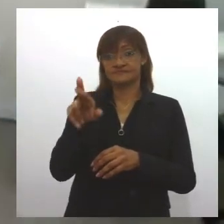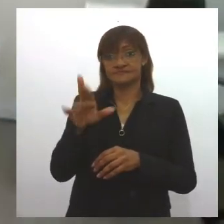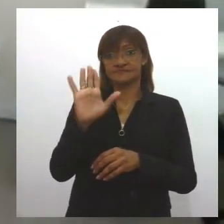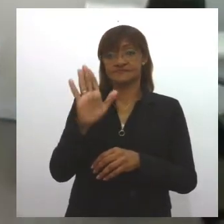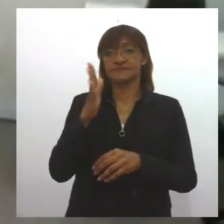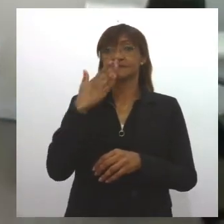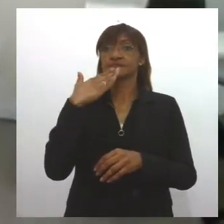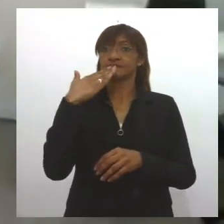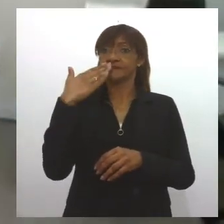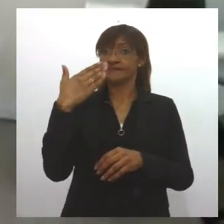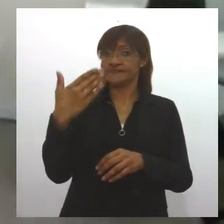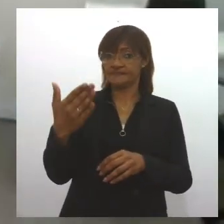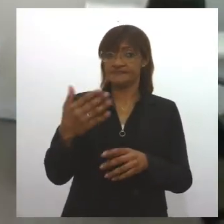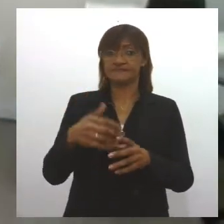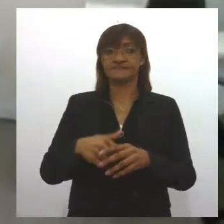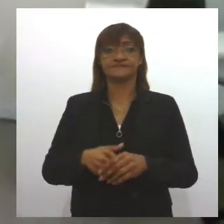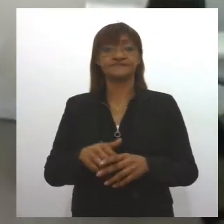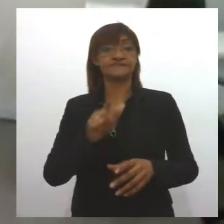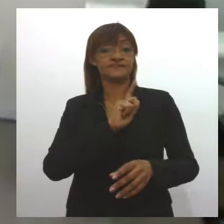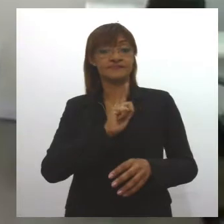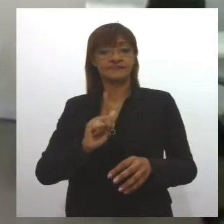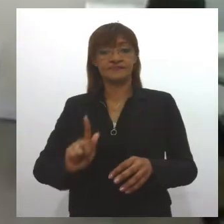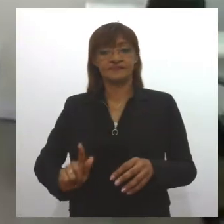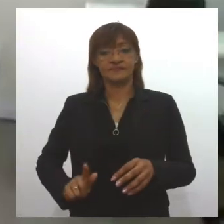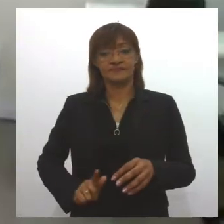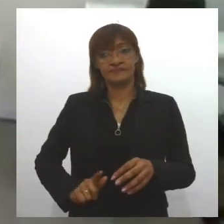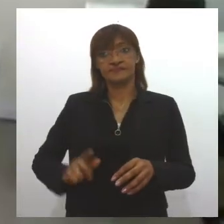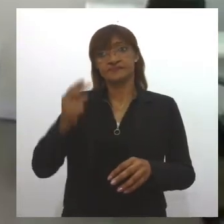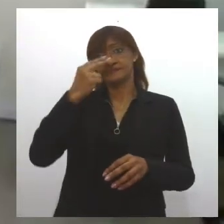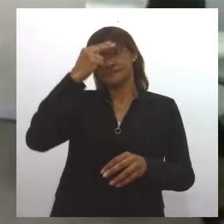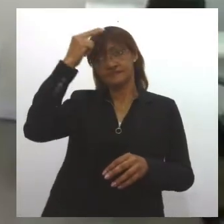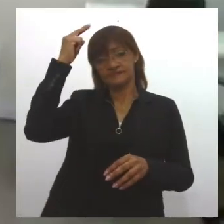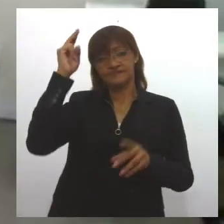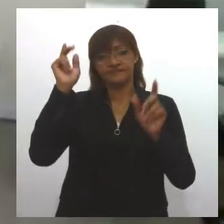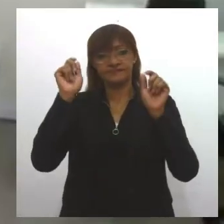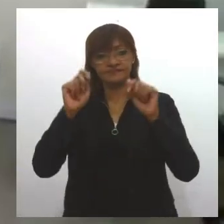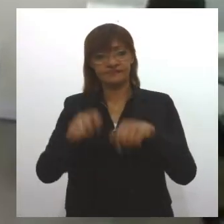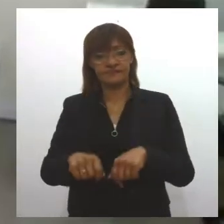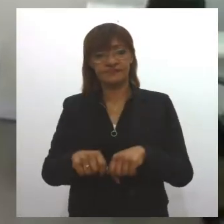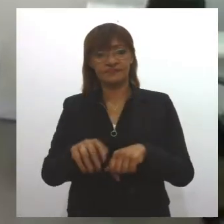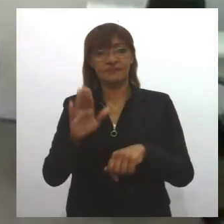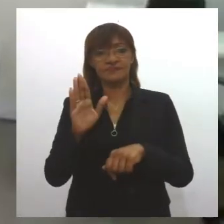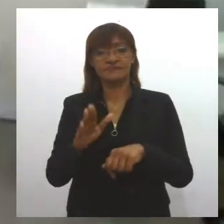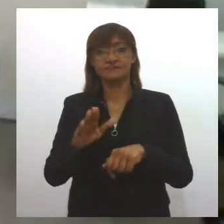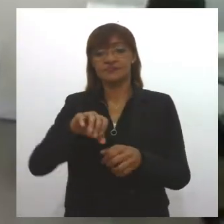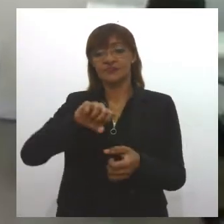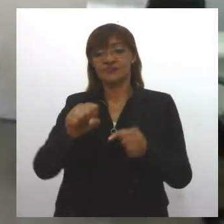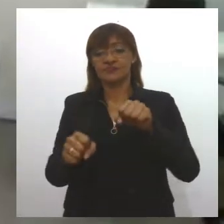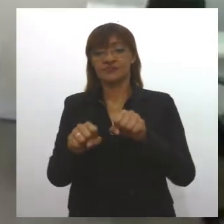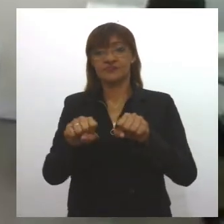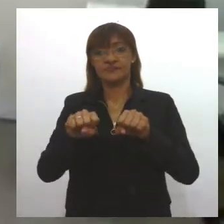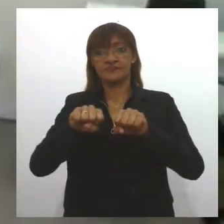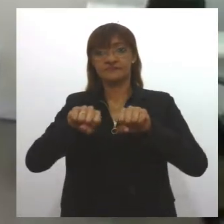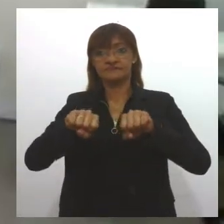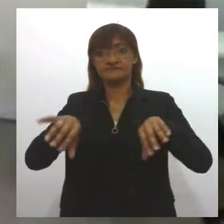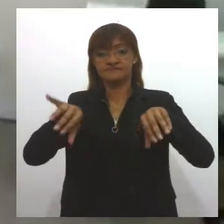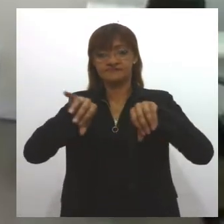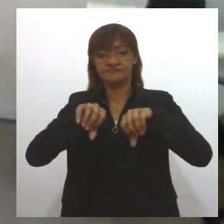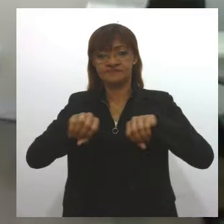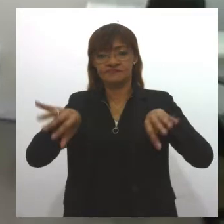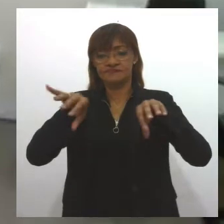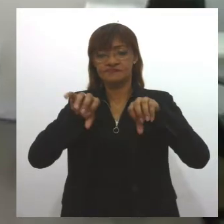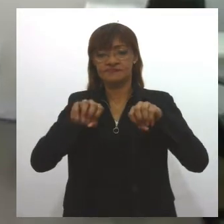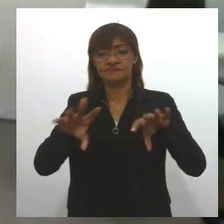ao governador de Sergipe, Belivaldo Chagas, que seja aplicado inseticida por meio de carro fumacê, como forma de combater o